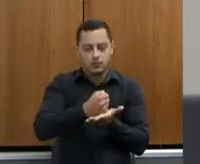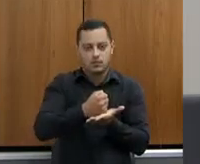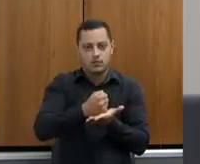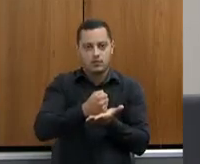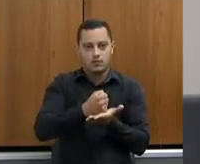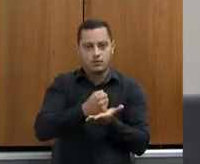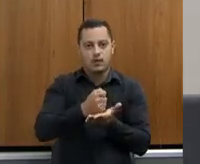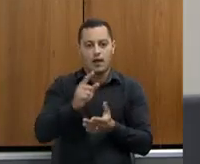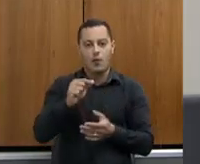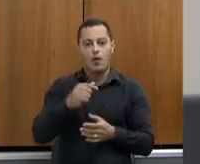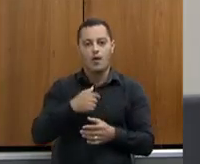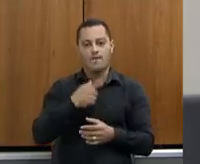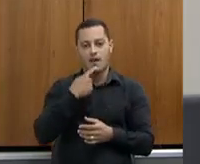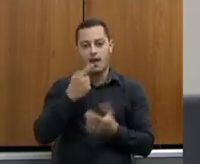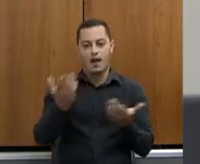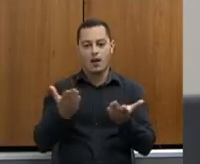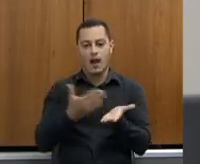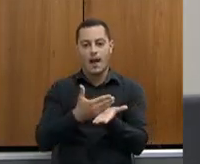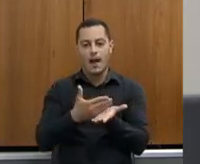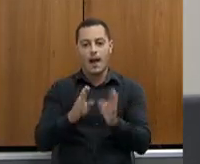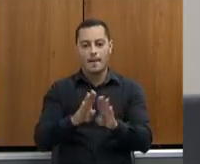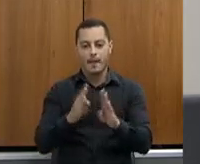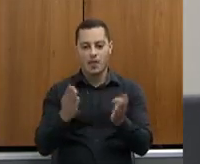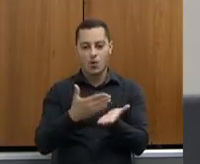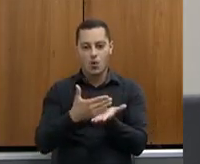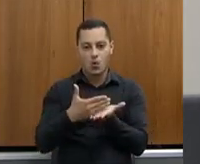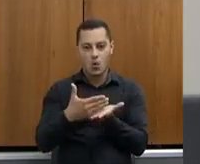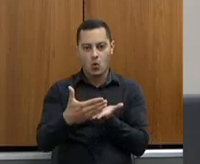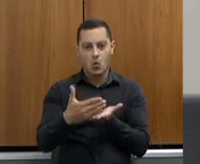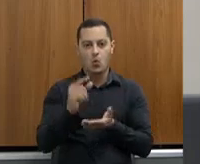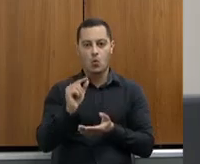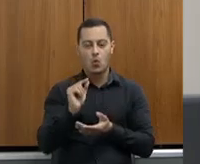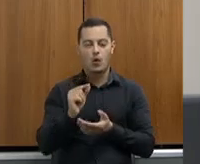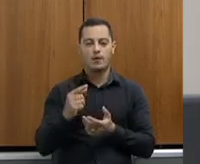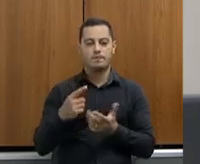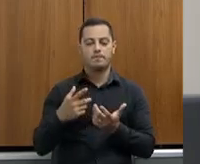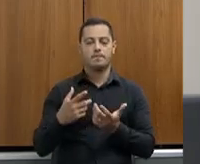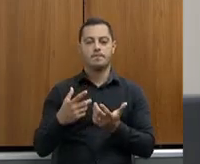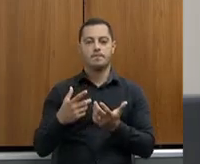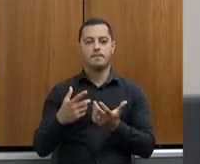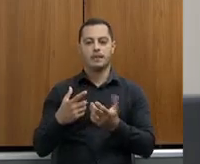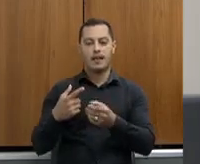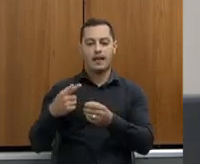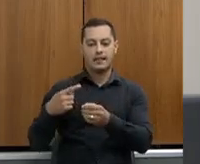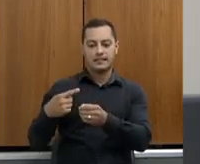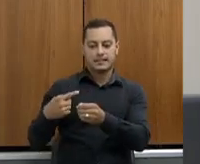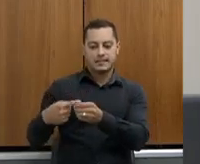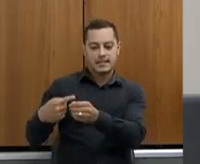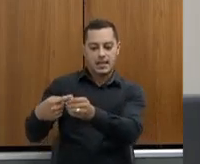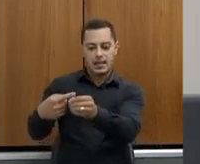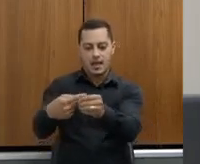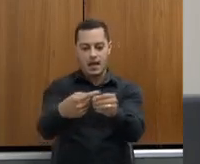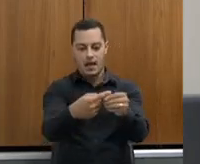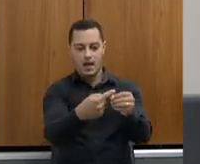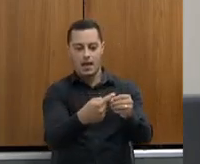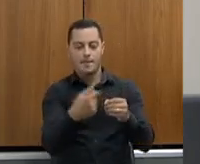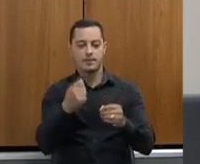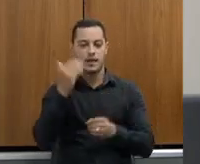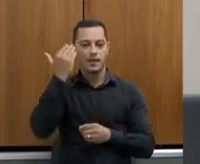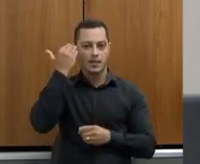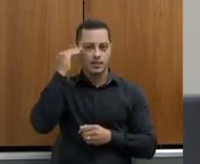disse aqui na abertura dessa sessão, que é que as cidades compreendam a importância